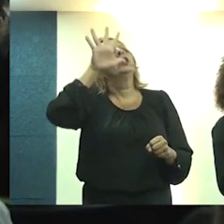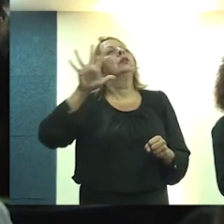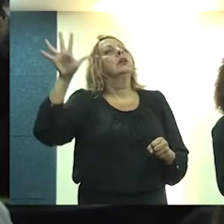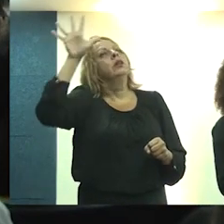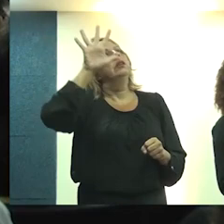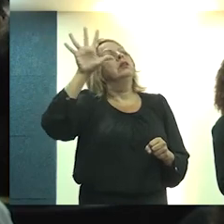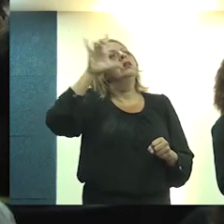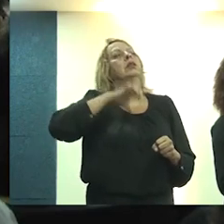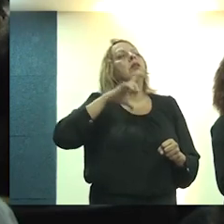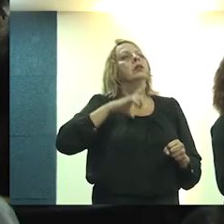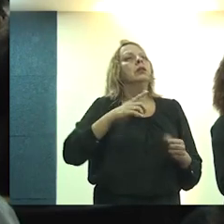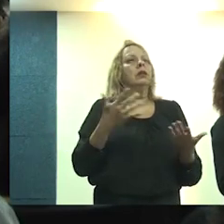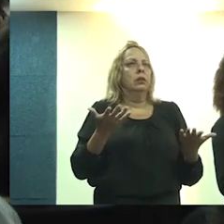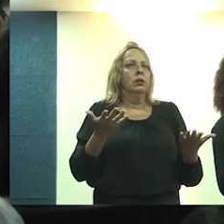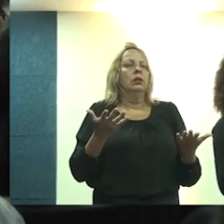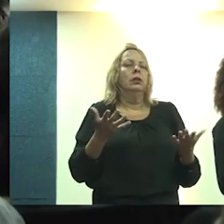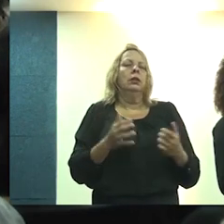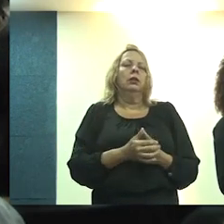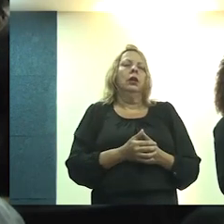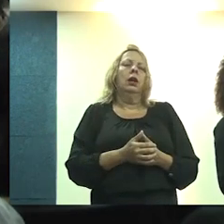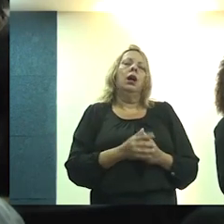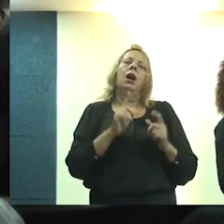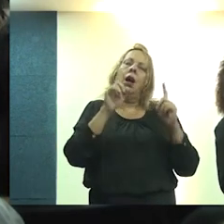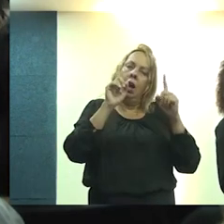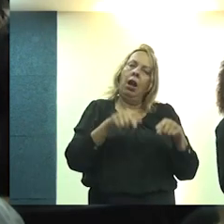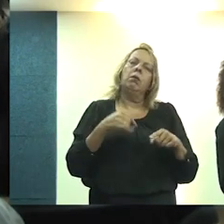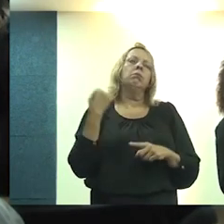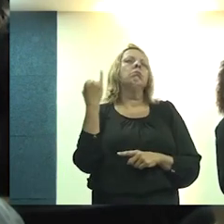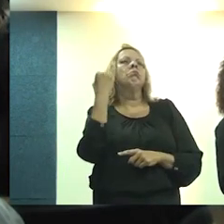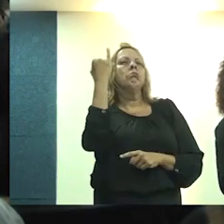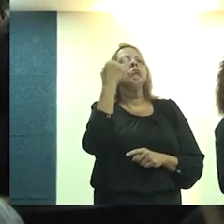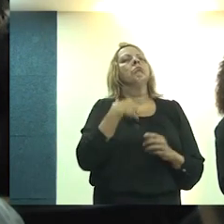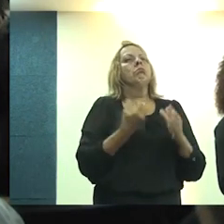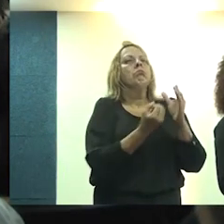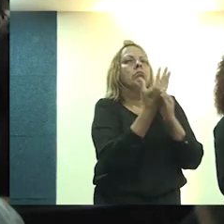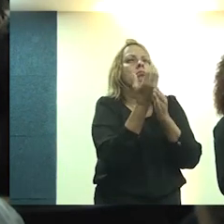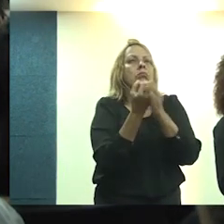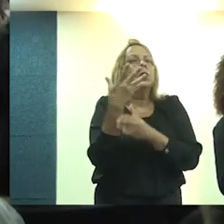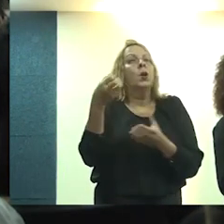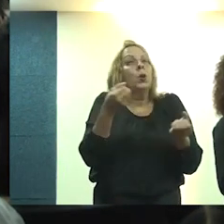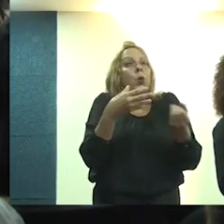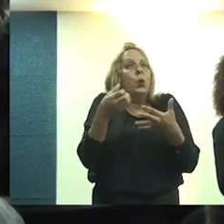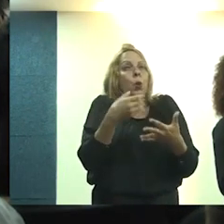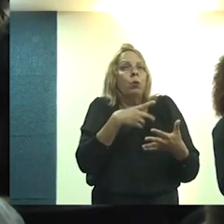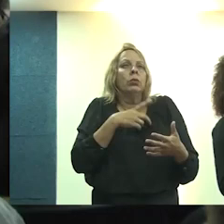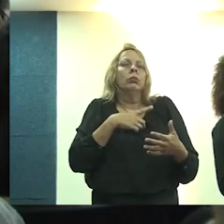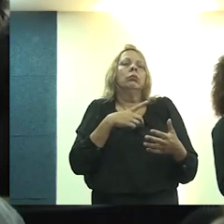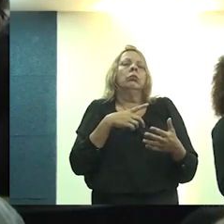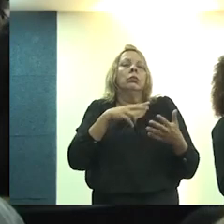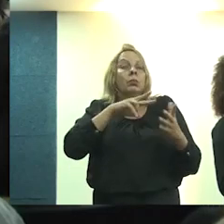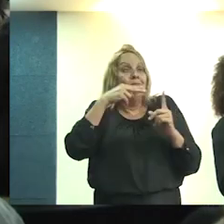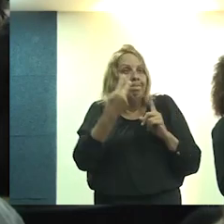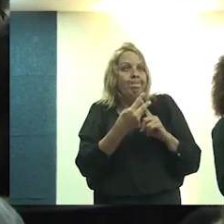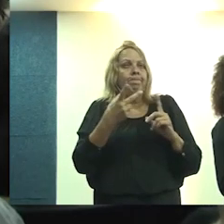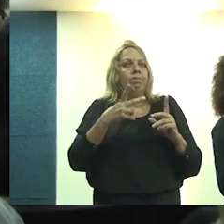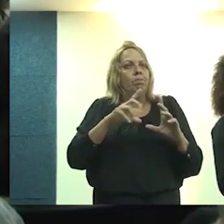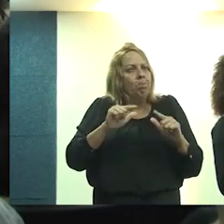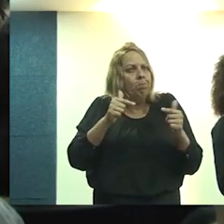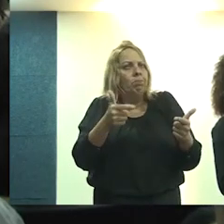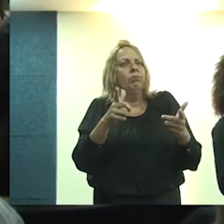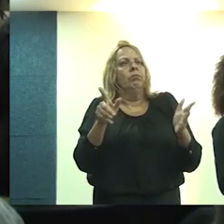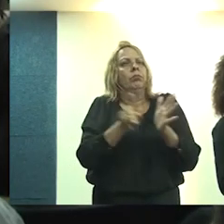vindo do Nordeste, vindo desse processo de assessoria técnica também, é muito simbólico e nós estamos querendo implantar uma nova lógica no paradigma da